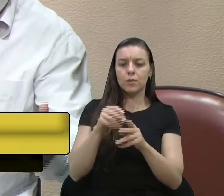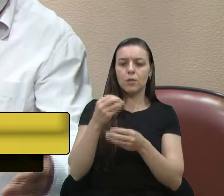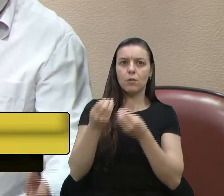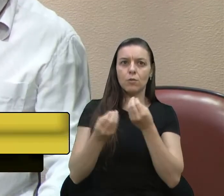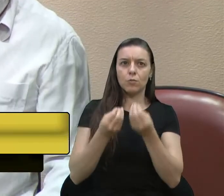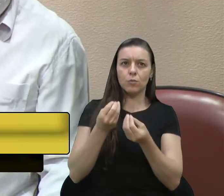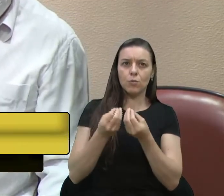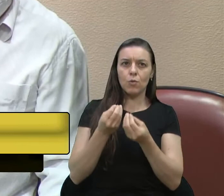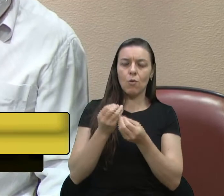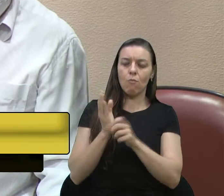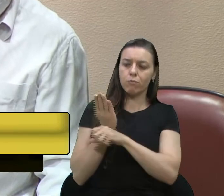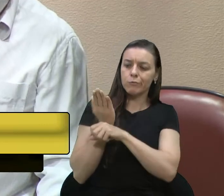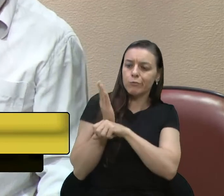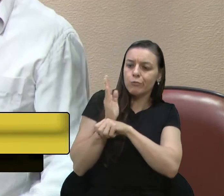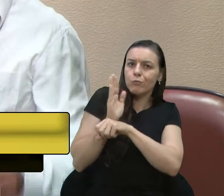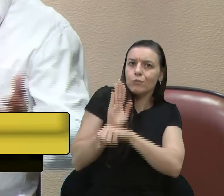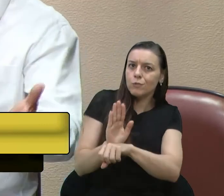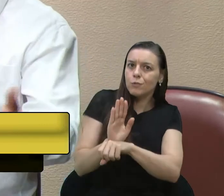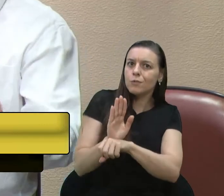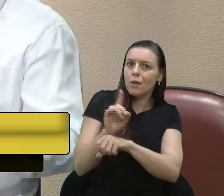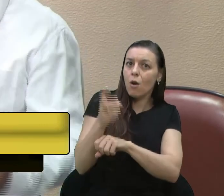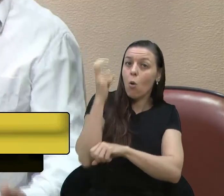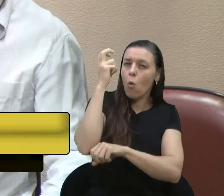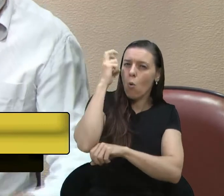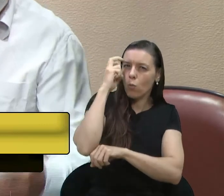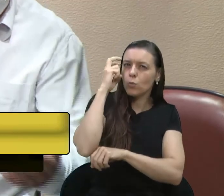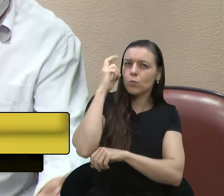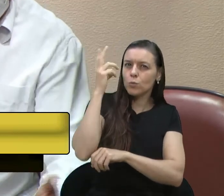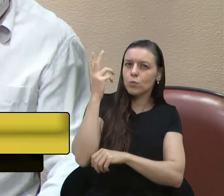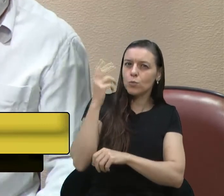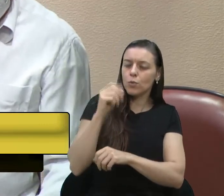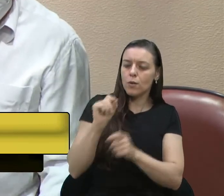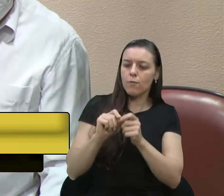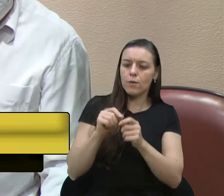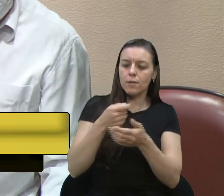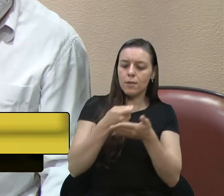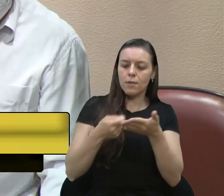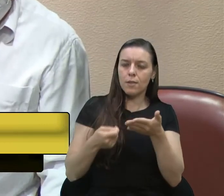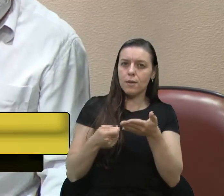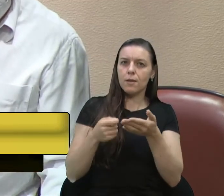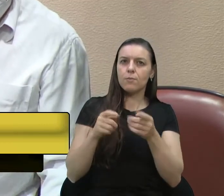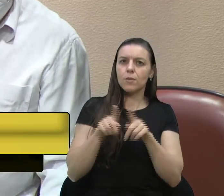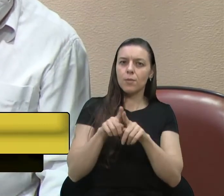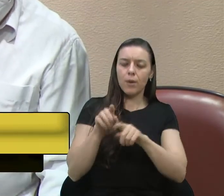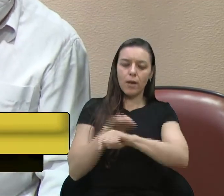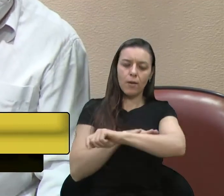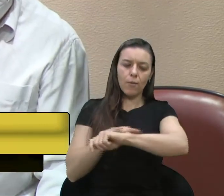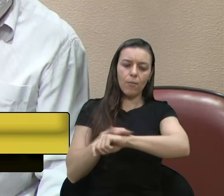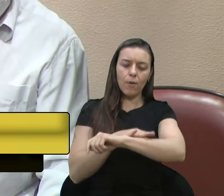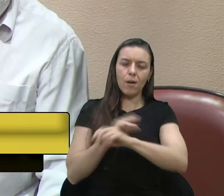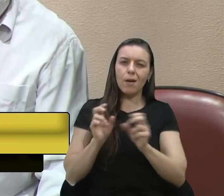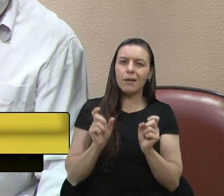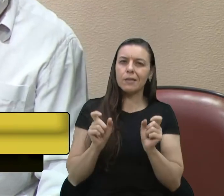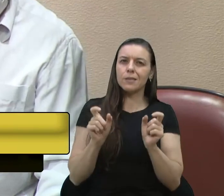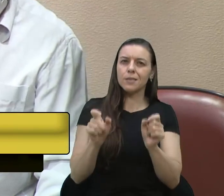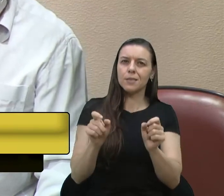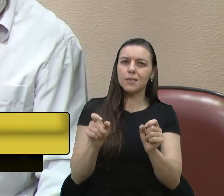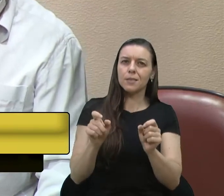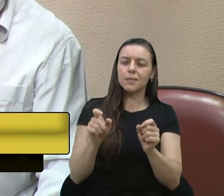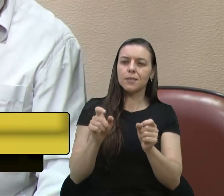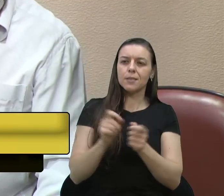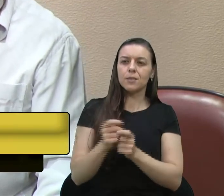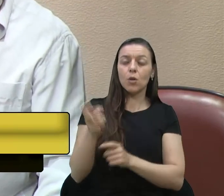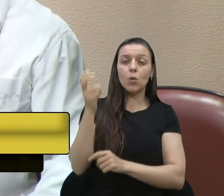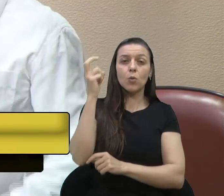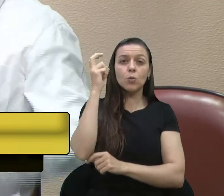contribuir com a existência de uma cultura, realizar exames no câncer de pele, ou contribuir com a cultura